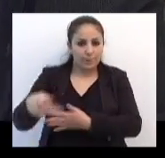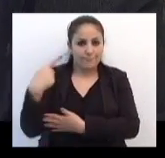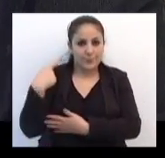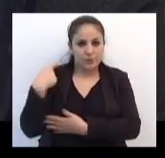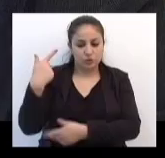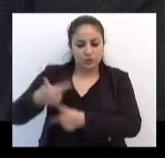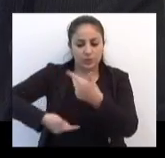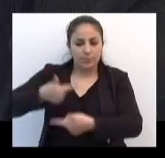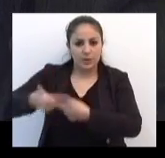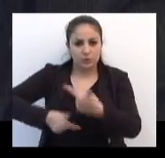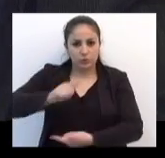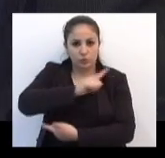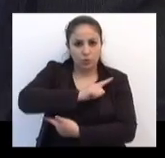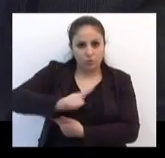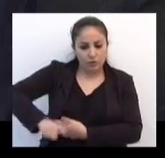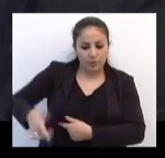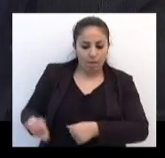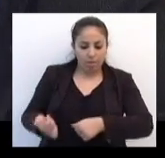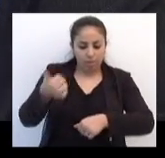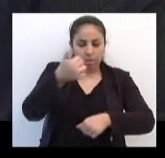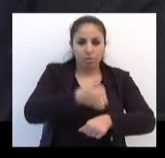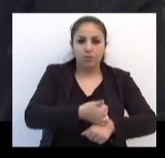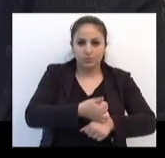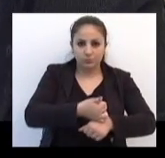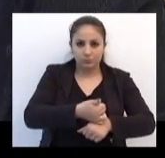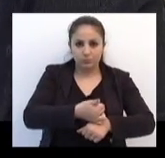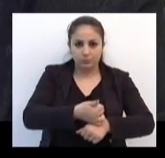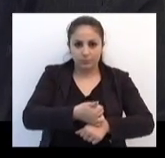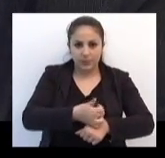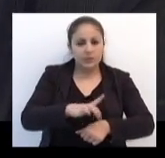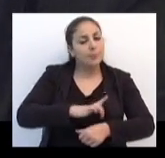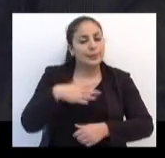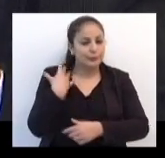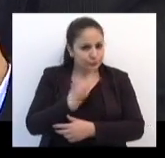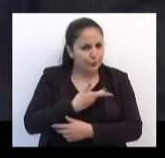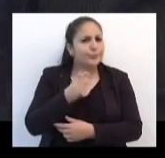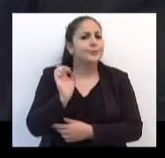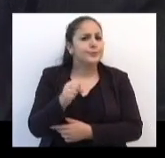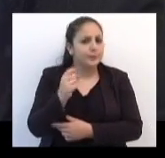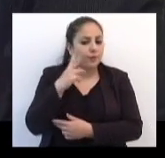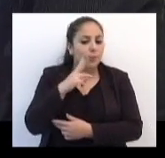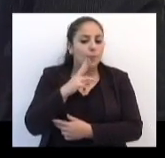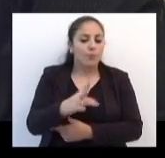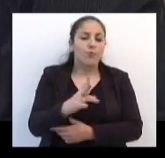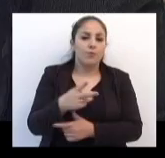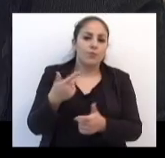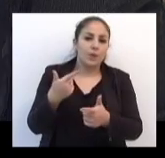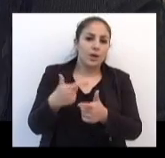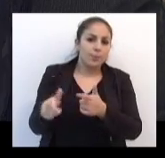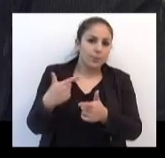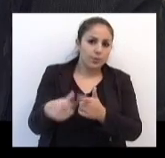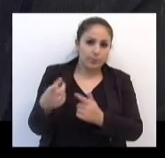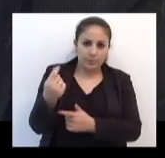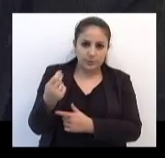para a direita assumir. E aí sim, aí nós vamos ver a crise realmente, como anos